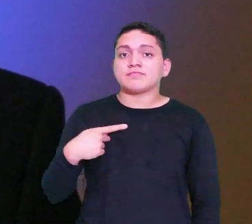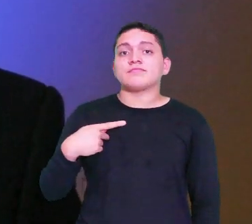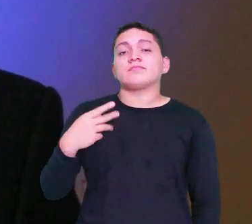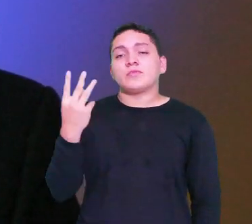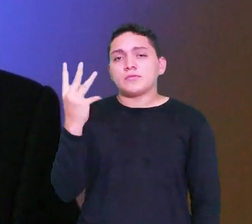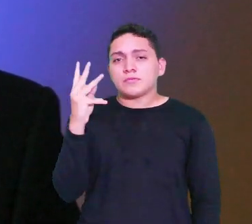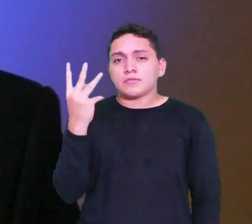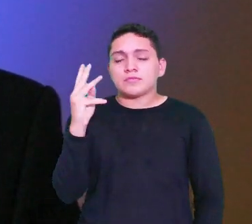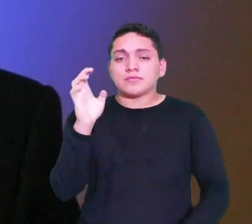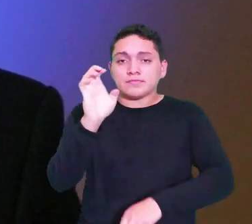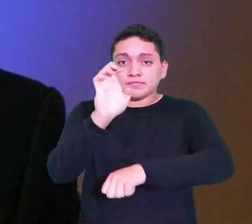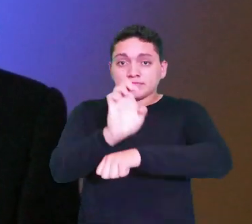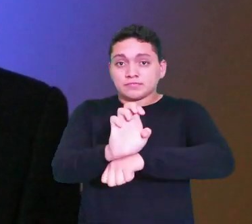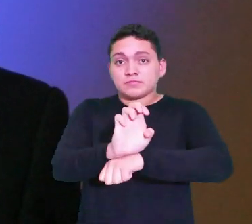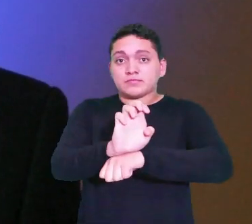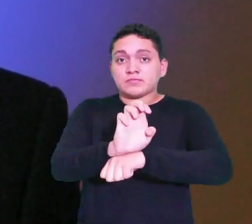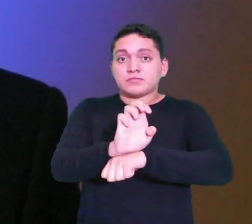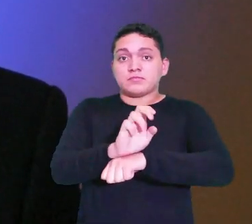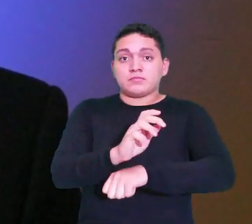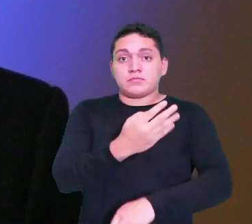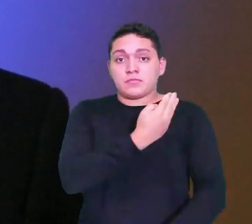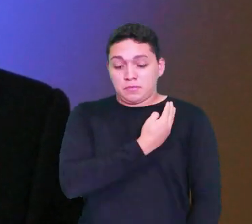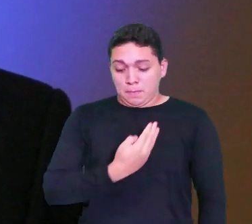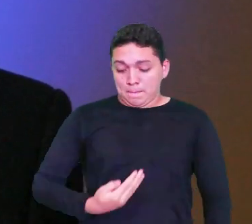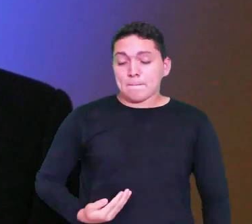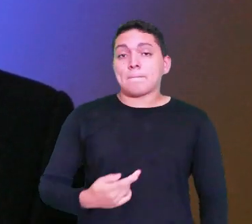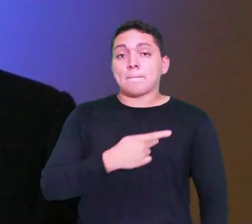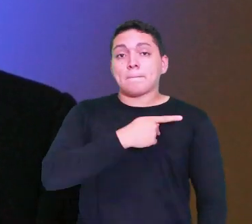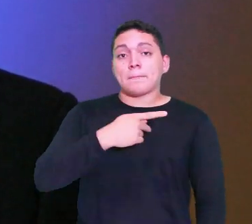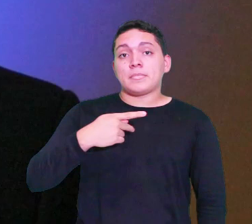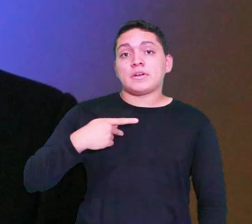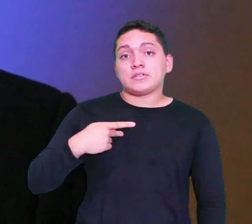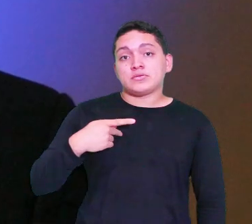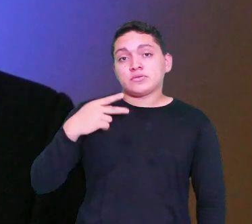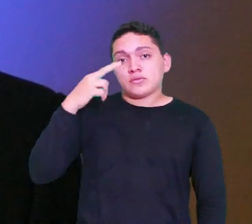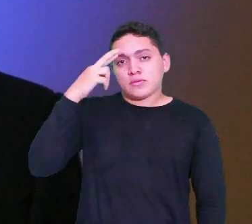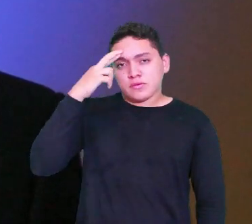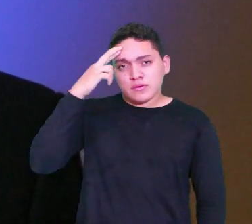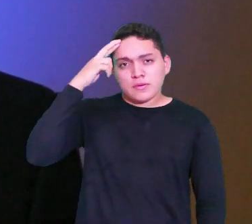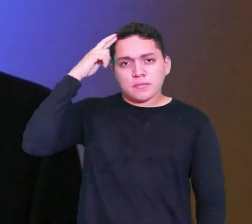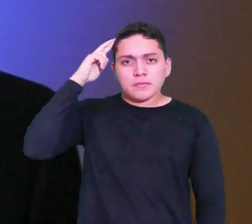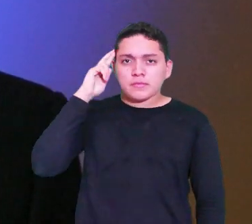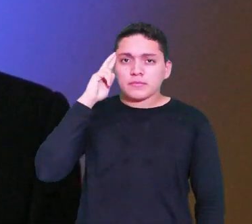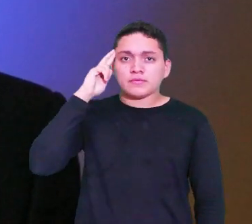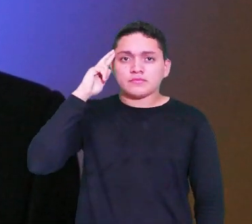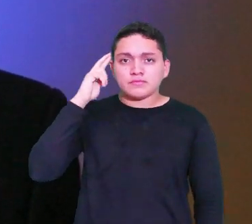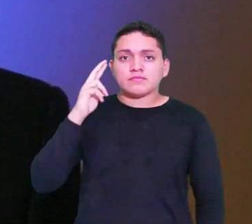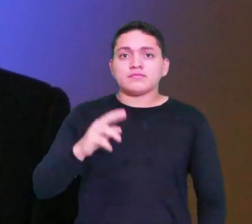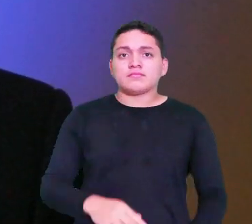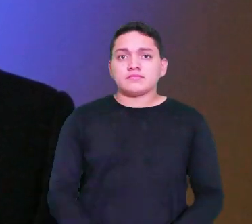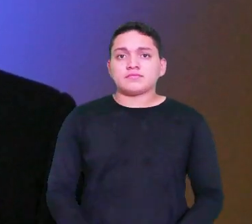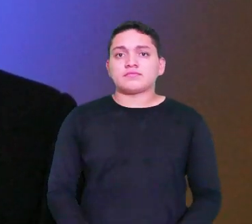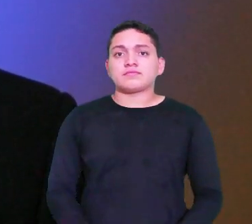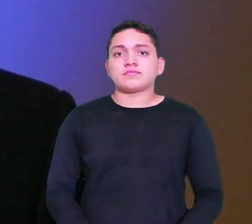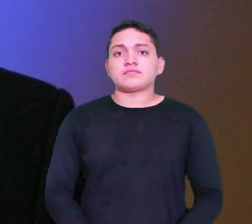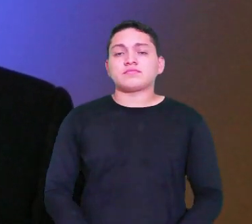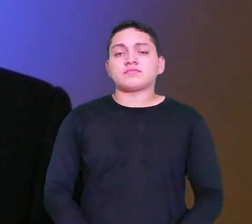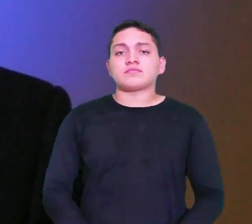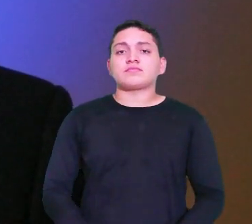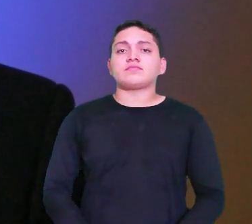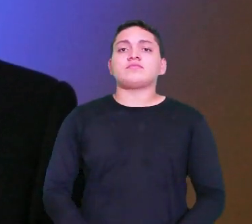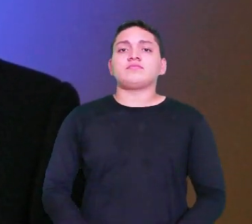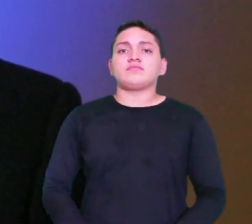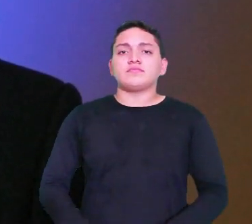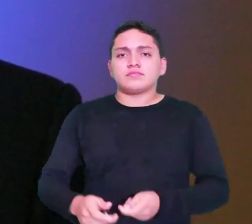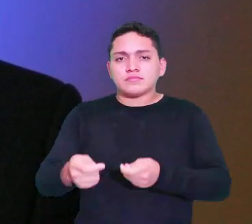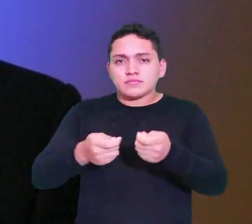Deus no Maranhão, cujo presidente é o pastor Francisco Soares Raposo Filho, e o coordenador do